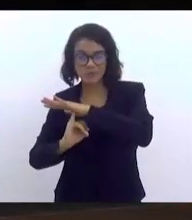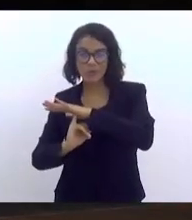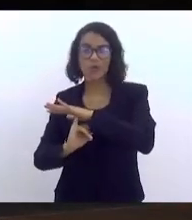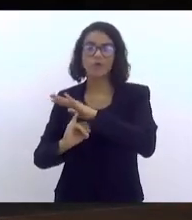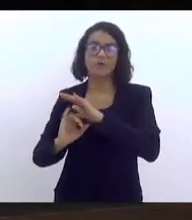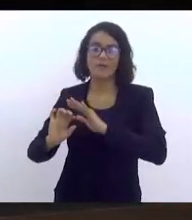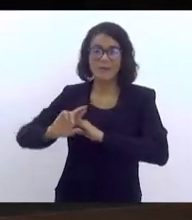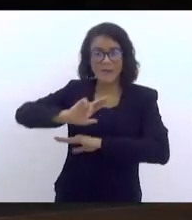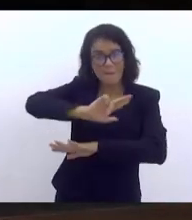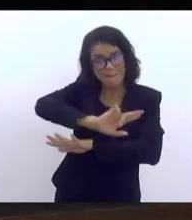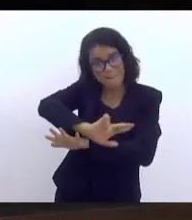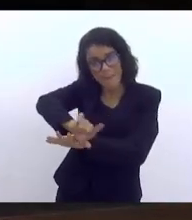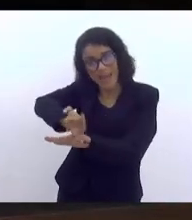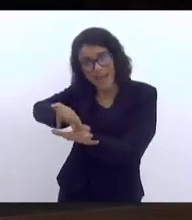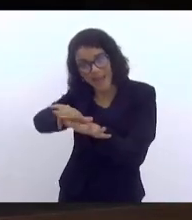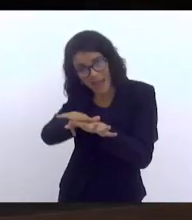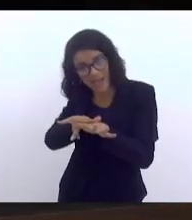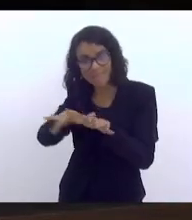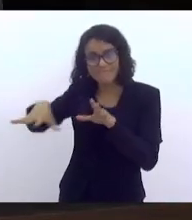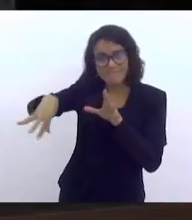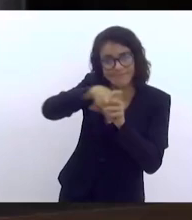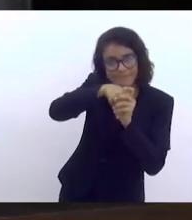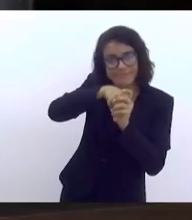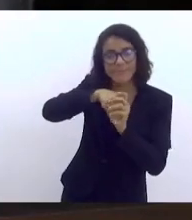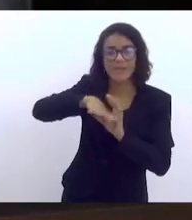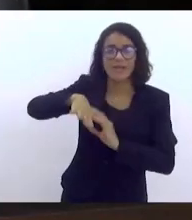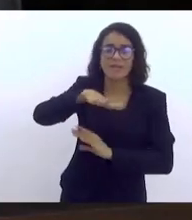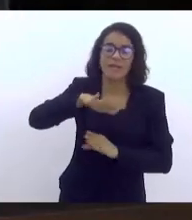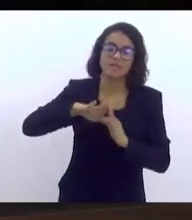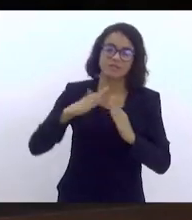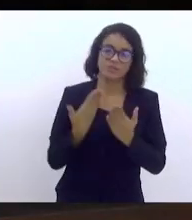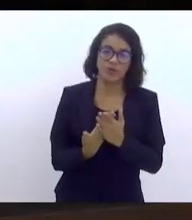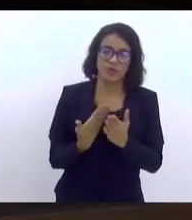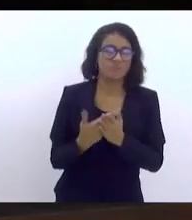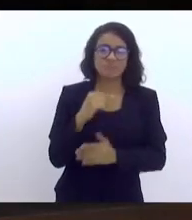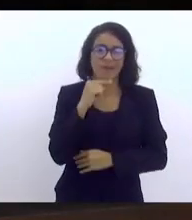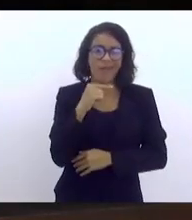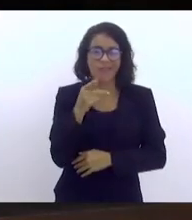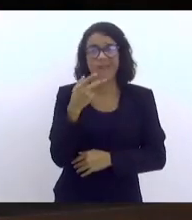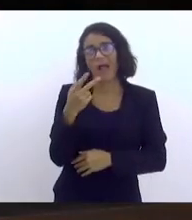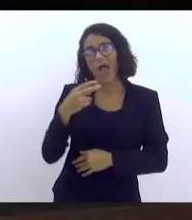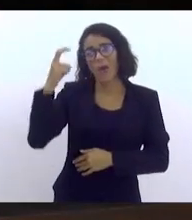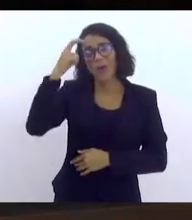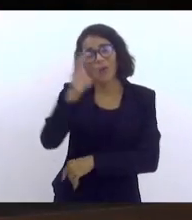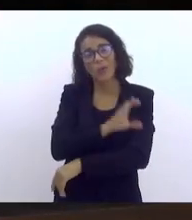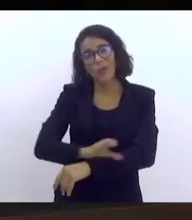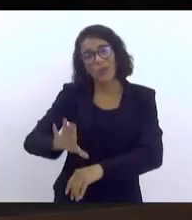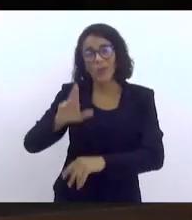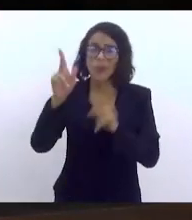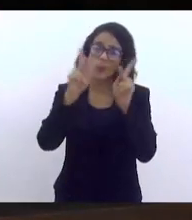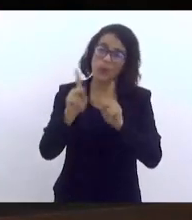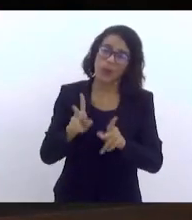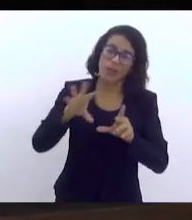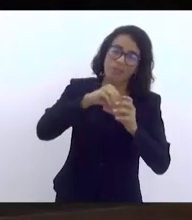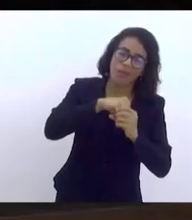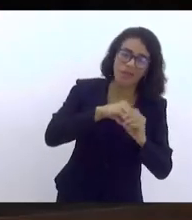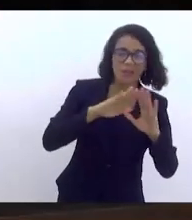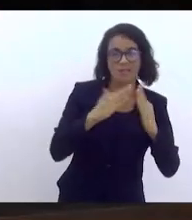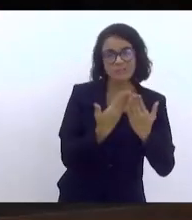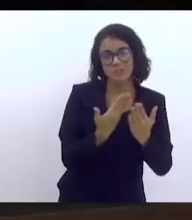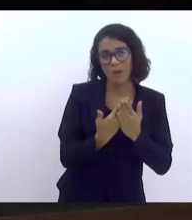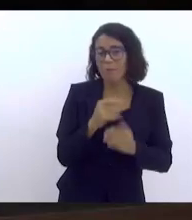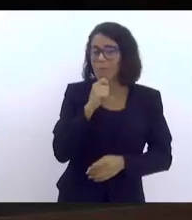instituições que estão no território. Porque não adianta a gente falar de cultura de paz na escola e ter uma